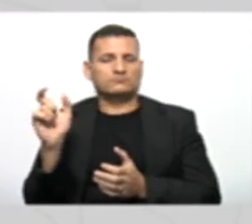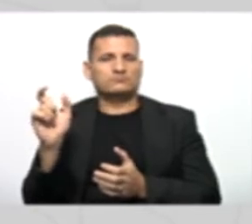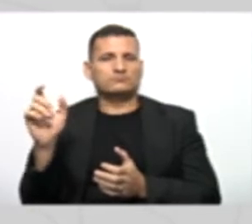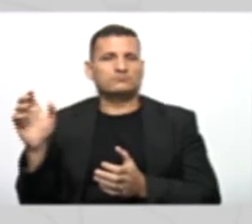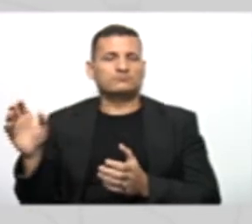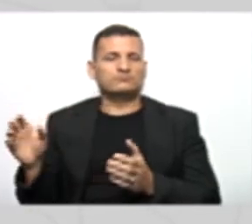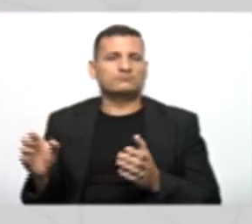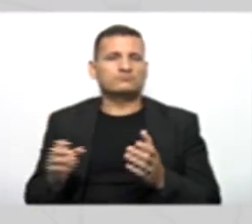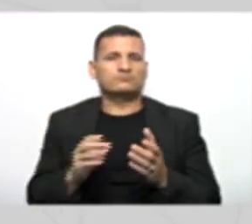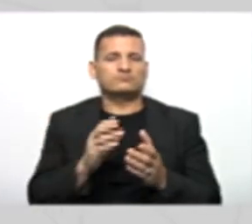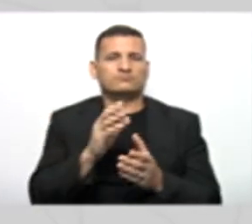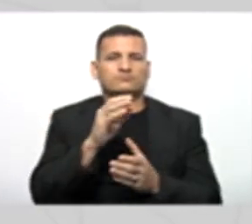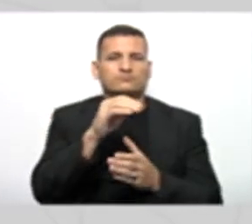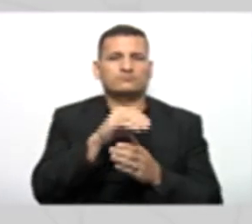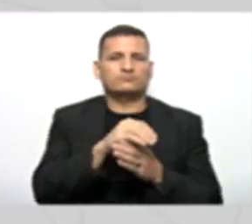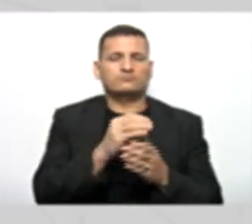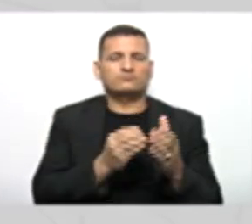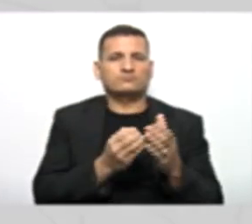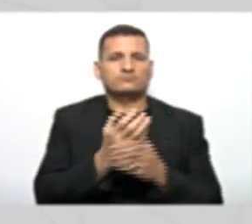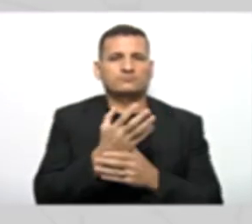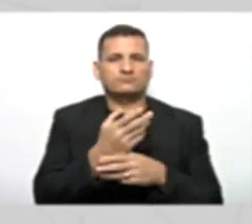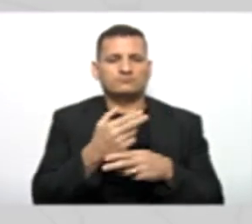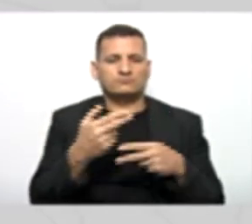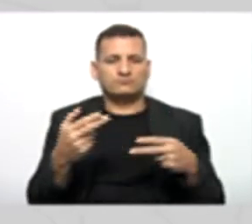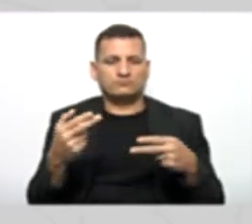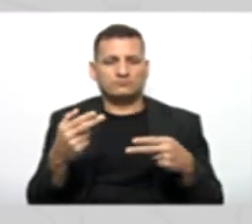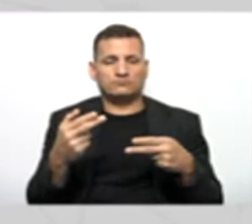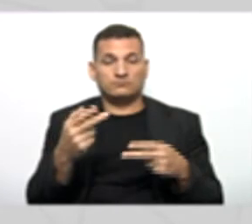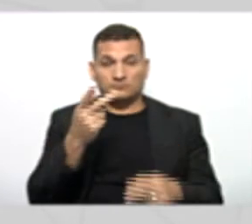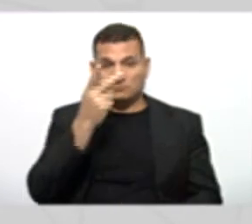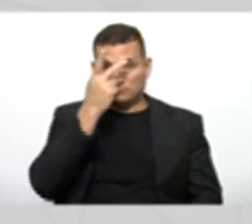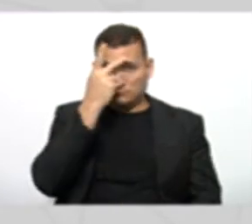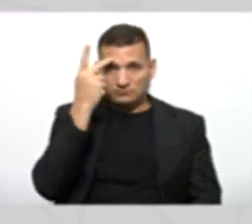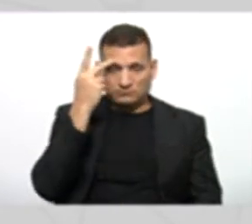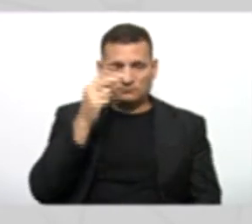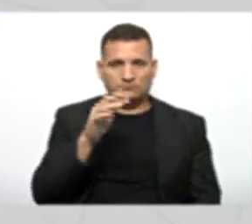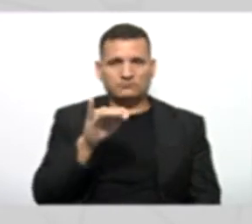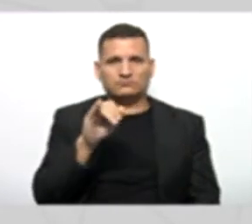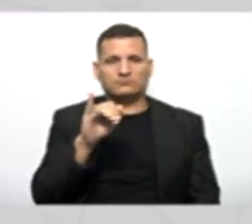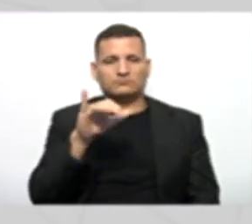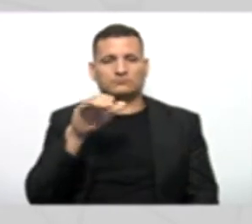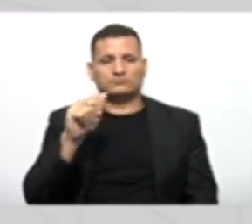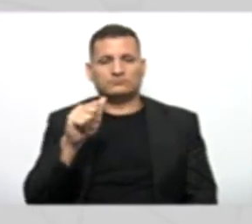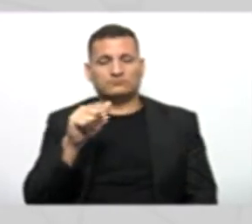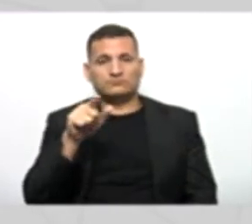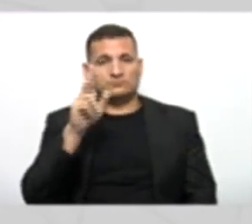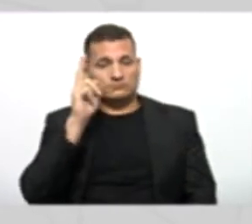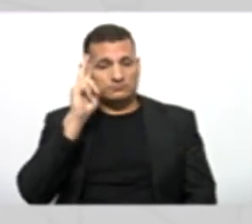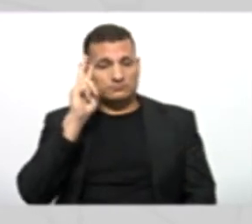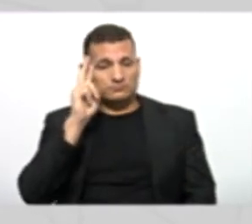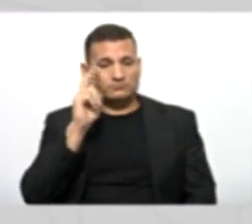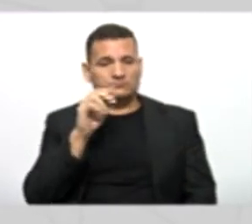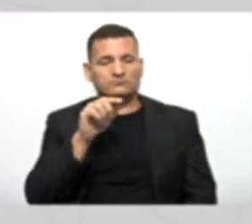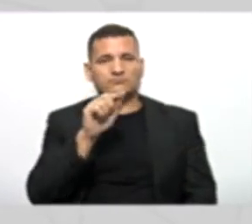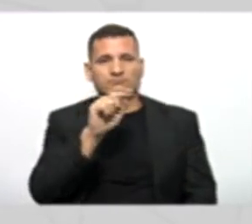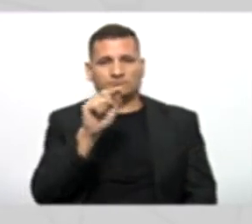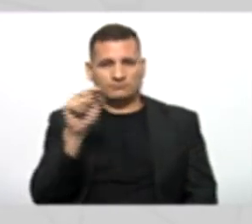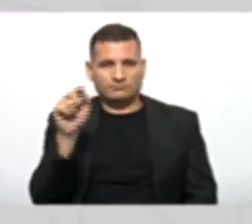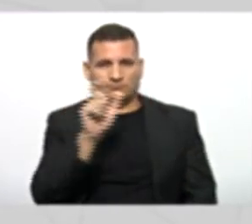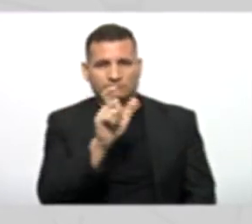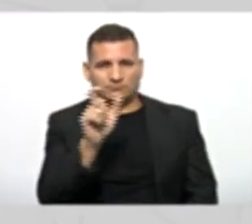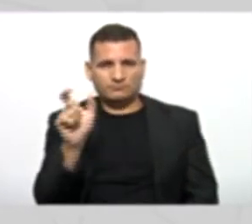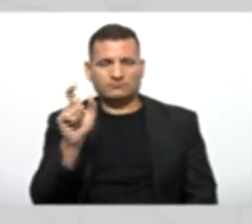que ele possa criar O objeto Pessoa física Lembrando Lembrando essas três características São as características